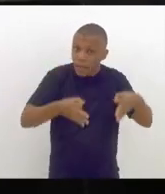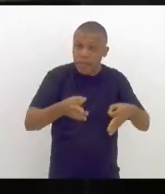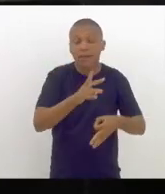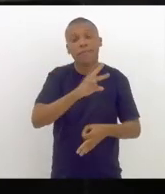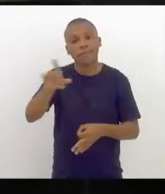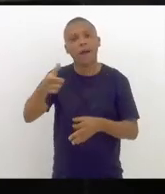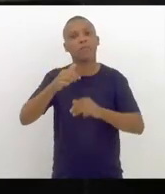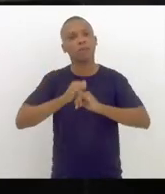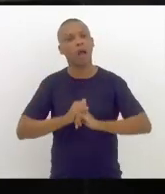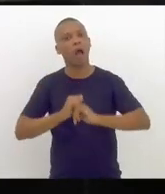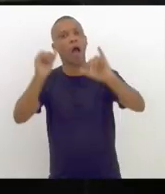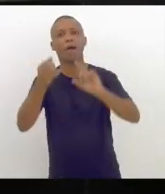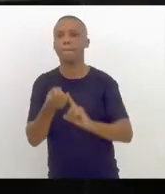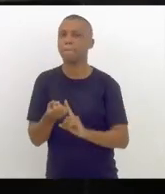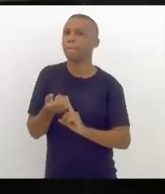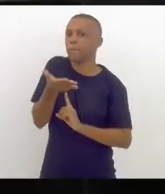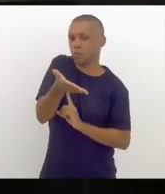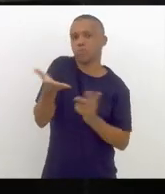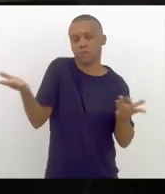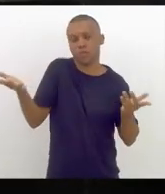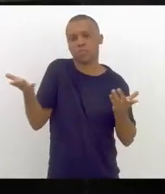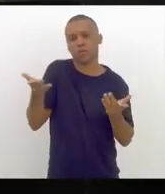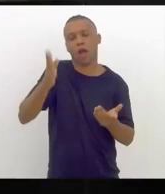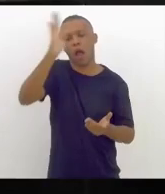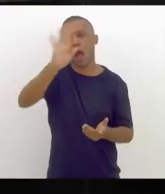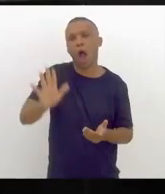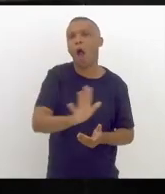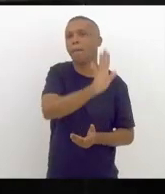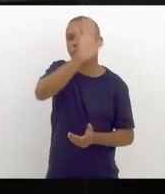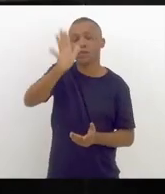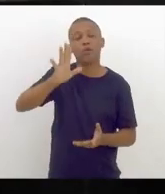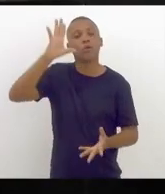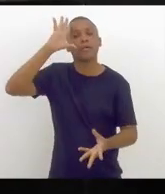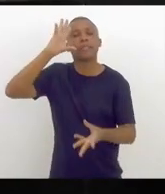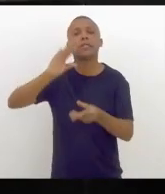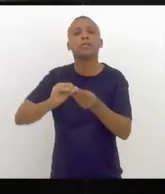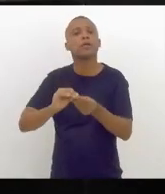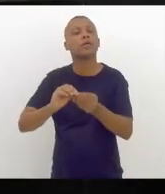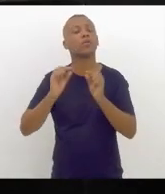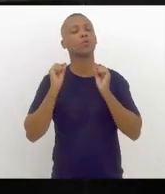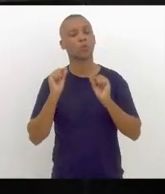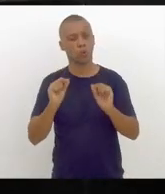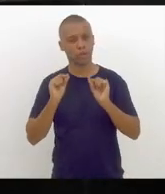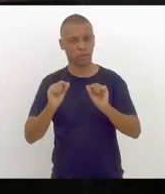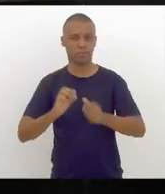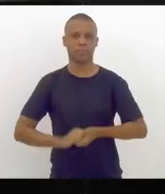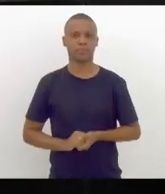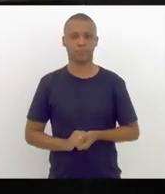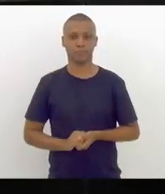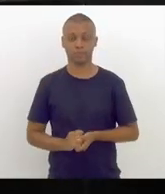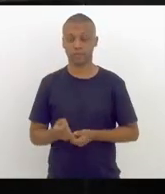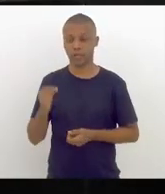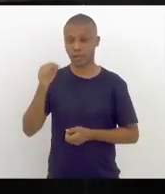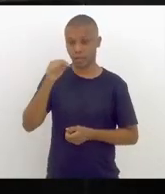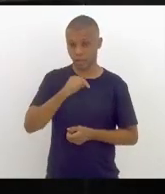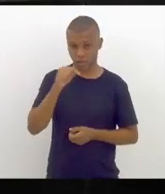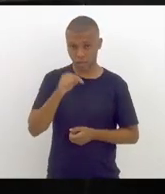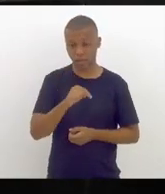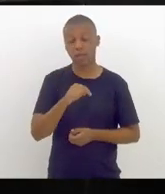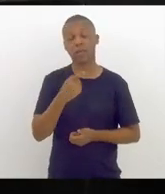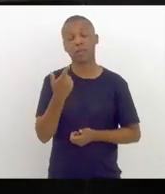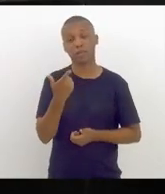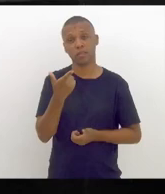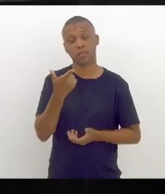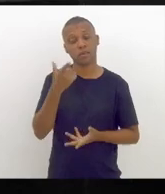um pronunciamento à nação, entendendo que ele se constituiu